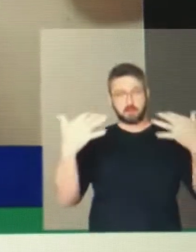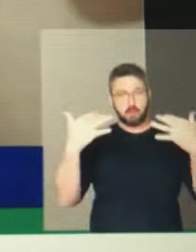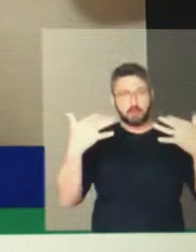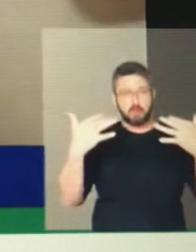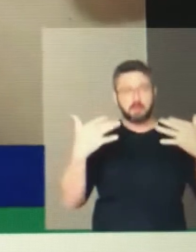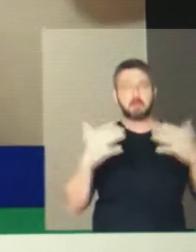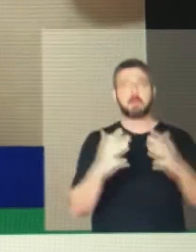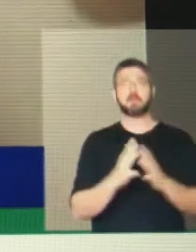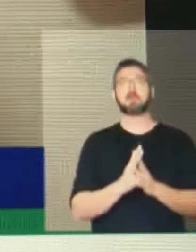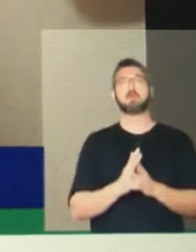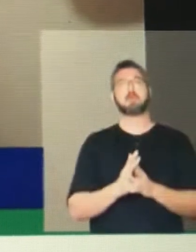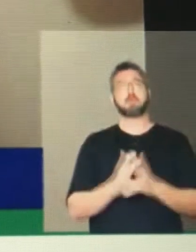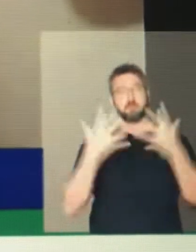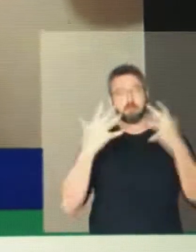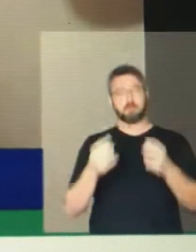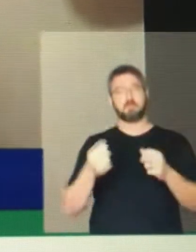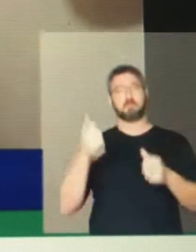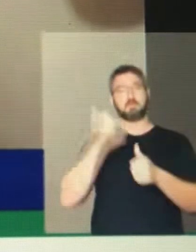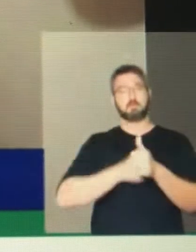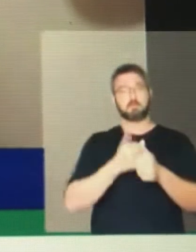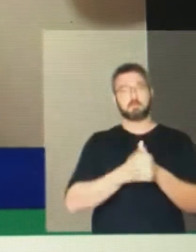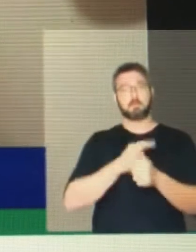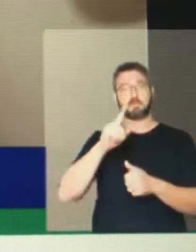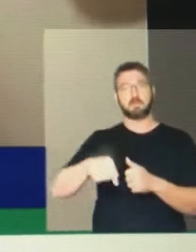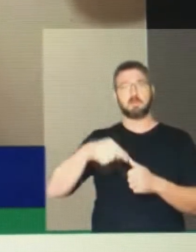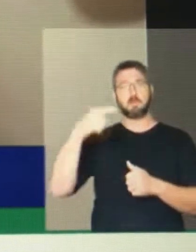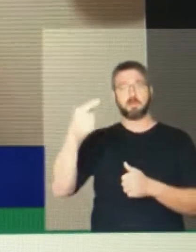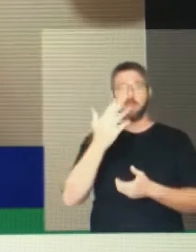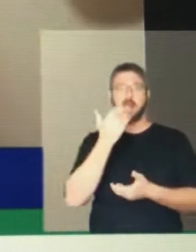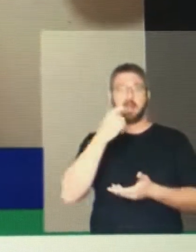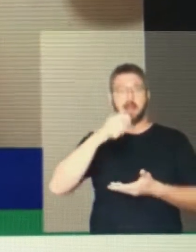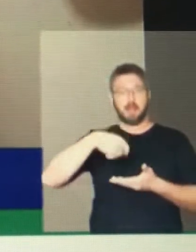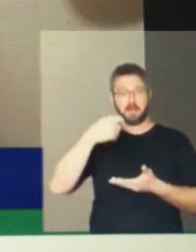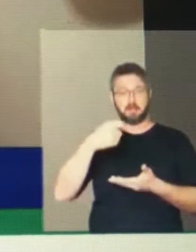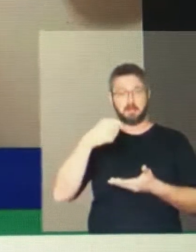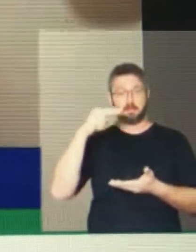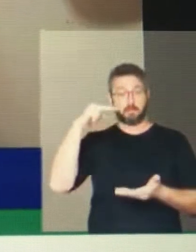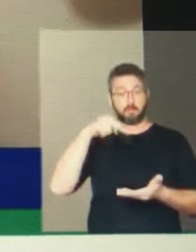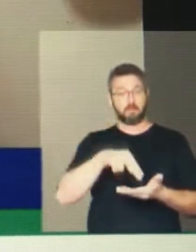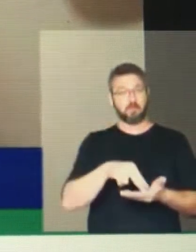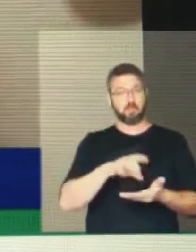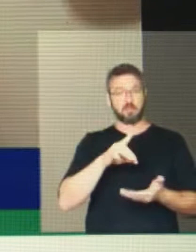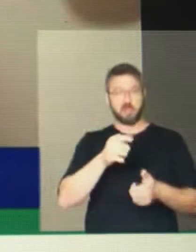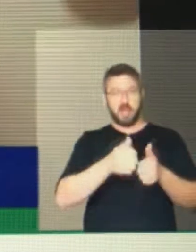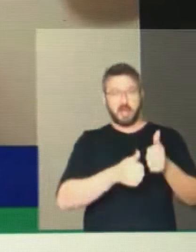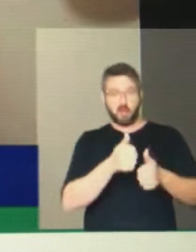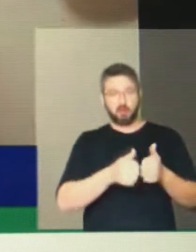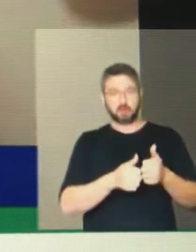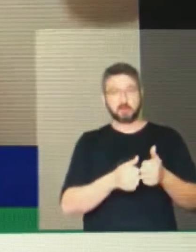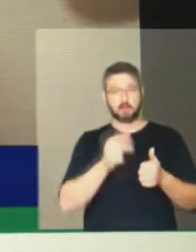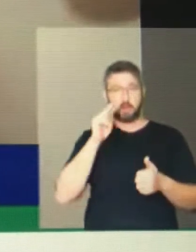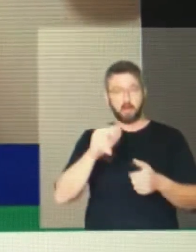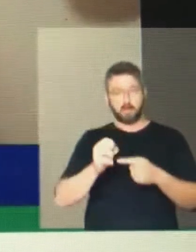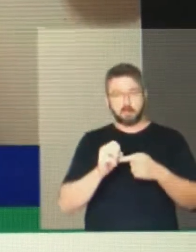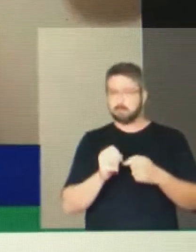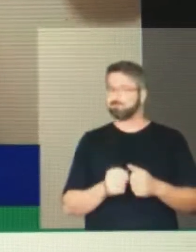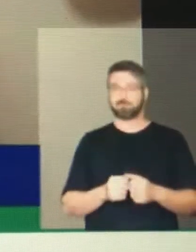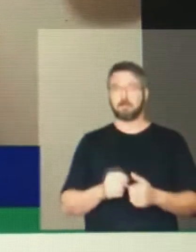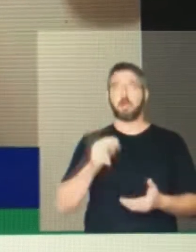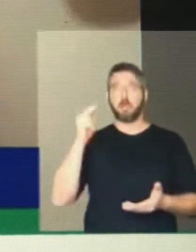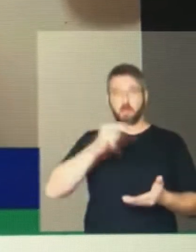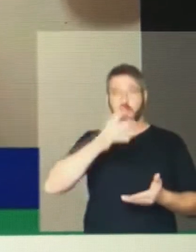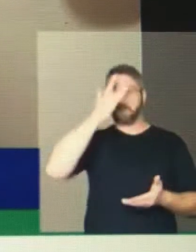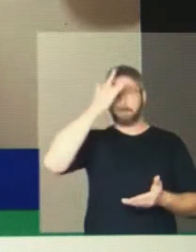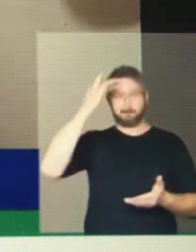do arroz e do feijão que estão no prato. Eu sonho com o dia em que todas as ausências do campo estarão presentes